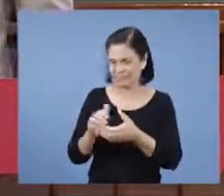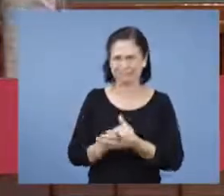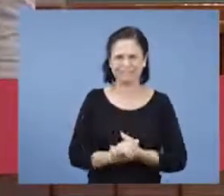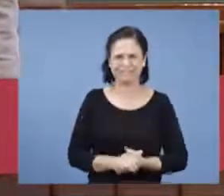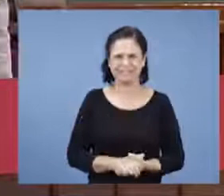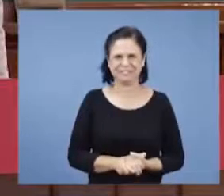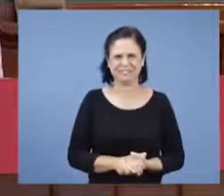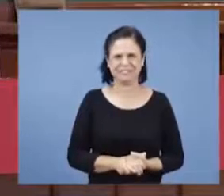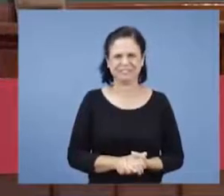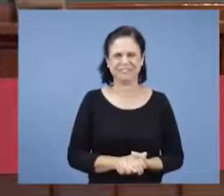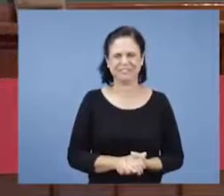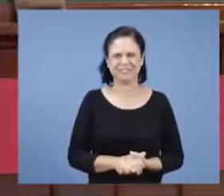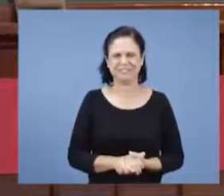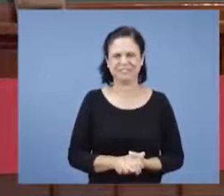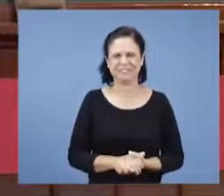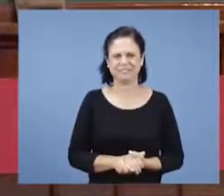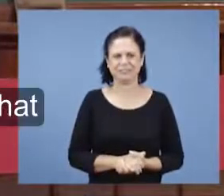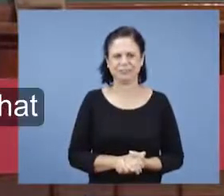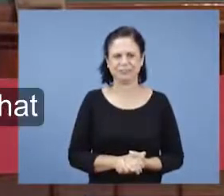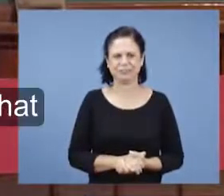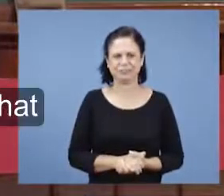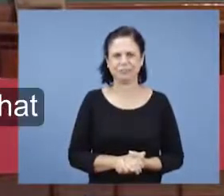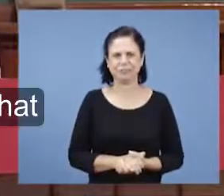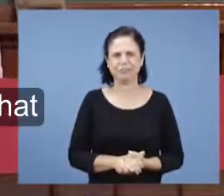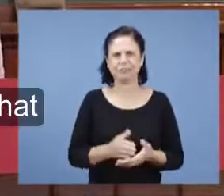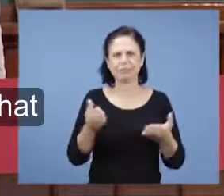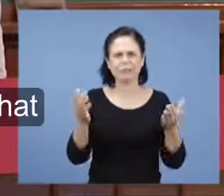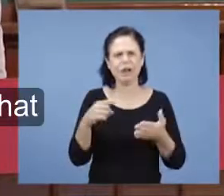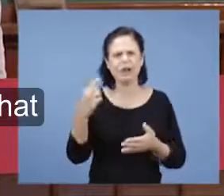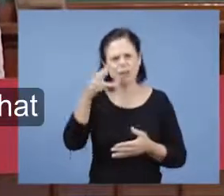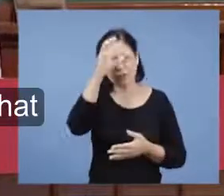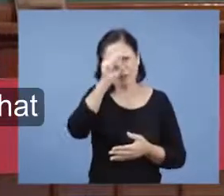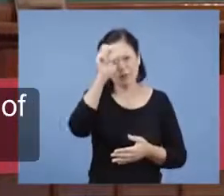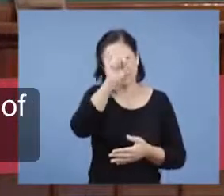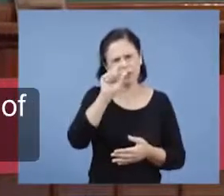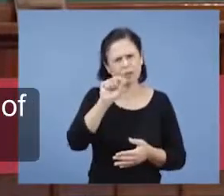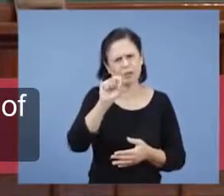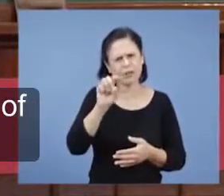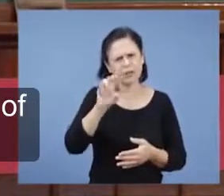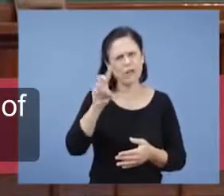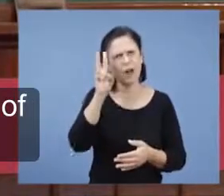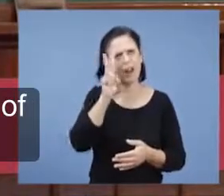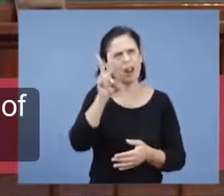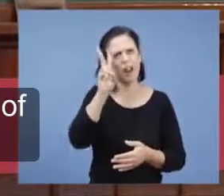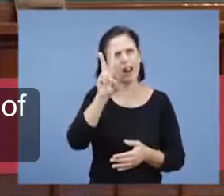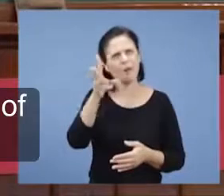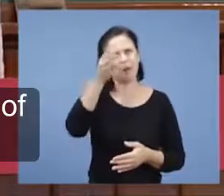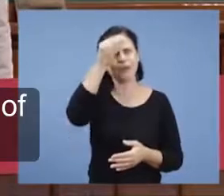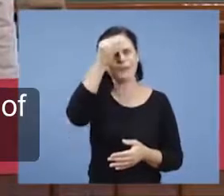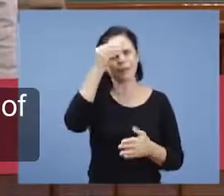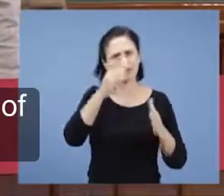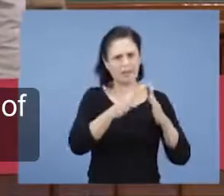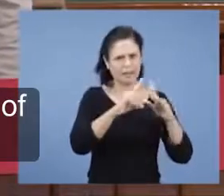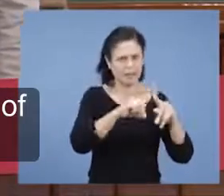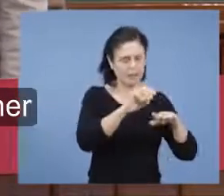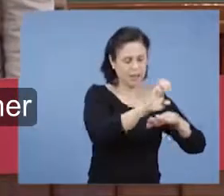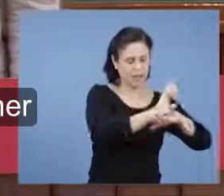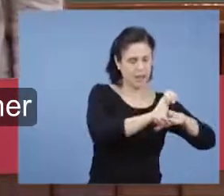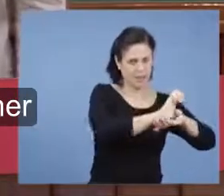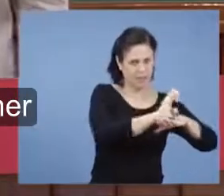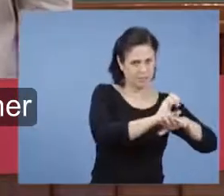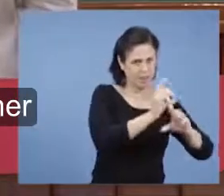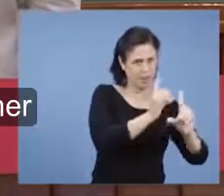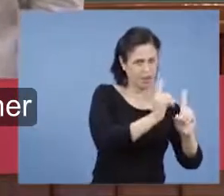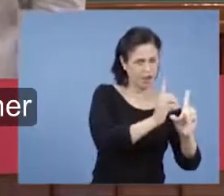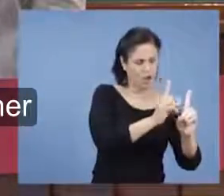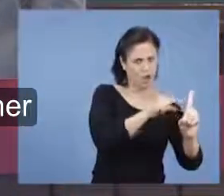Isso aqui importante, o nós temos aprendido aqui, é só recapitular que nós pegamos na memória. Na igreja de Éfeso, a